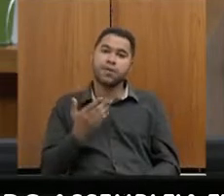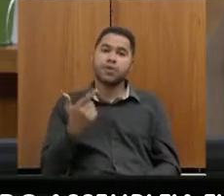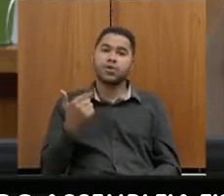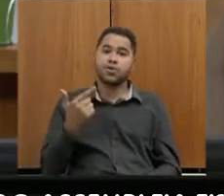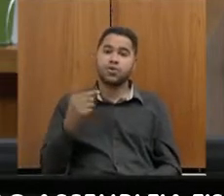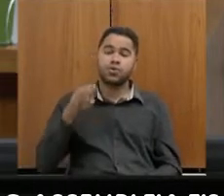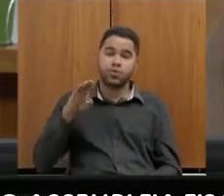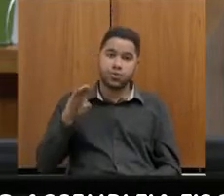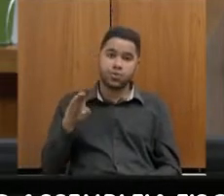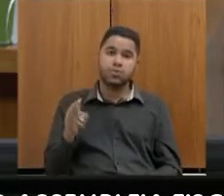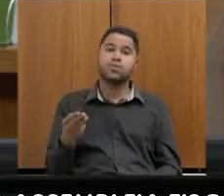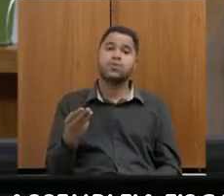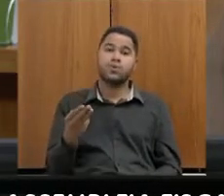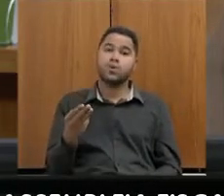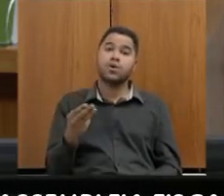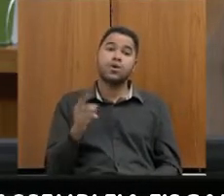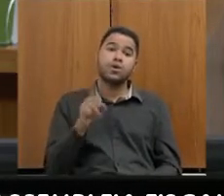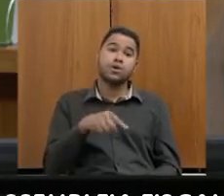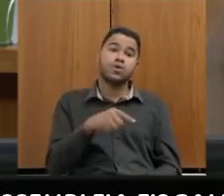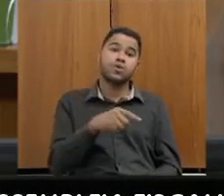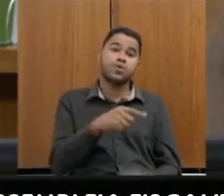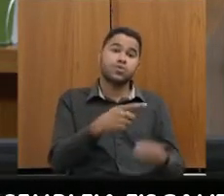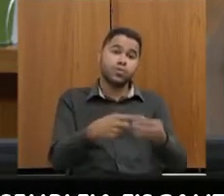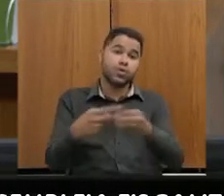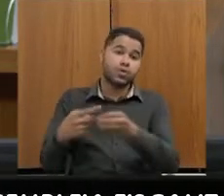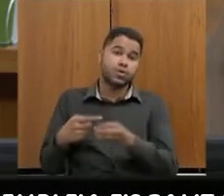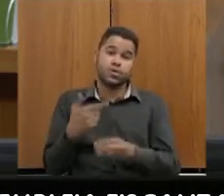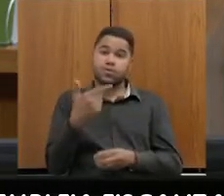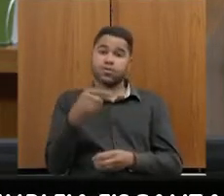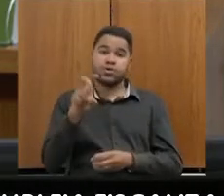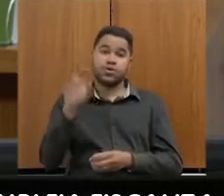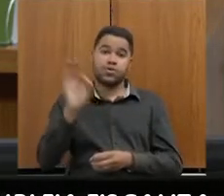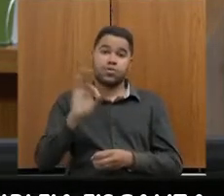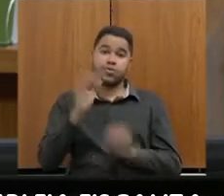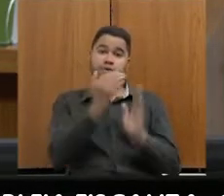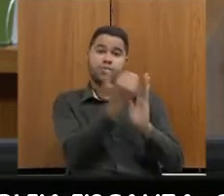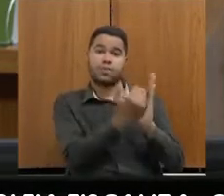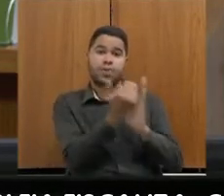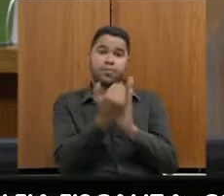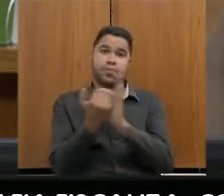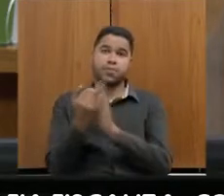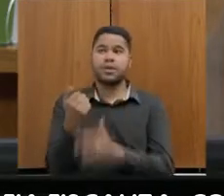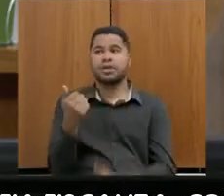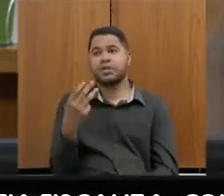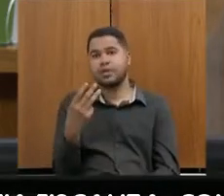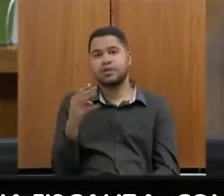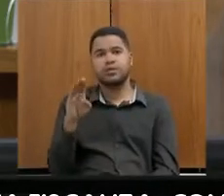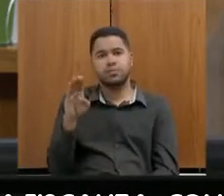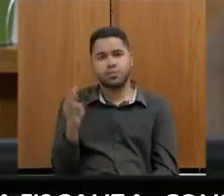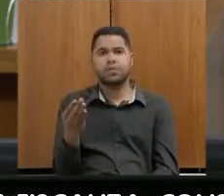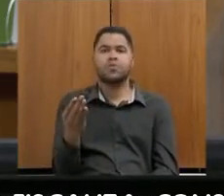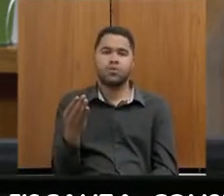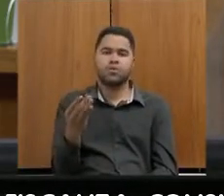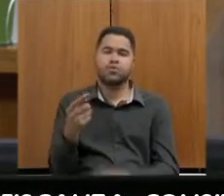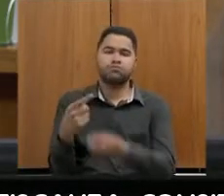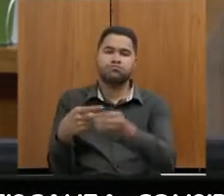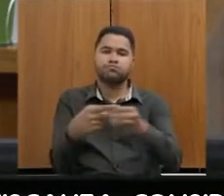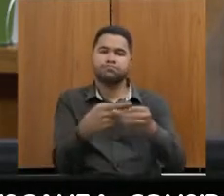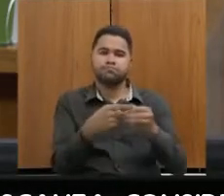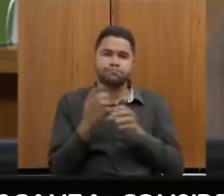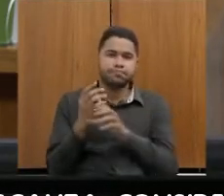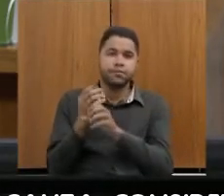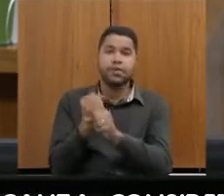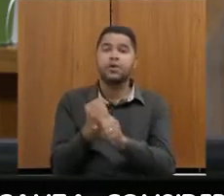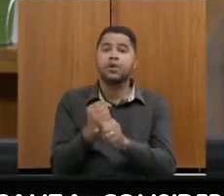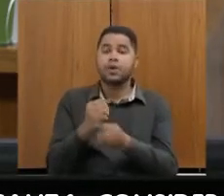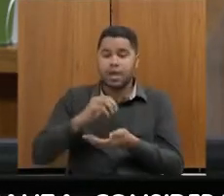municípios perdem 25% disso. Então, algo como 3 bilhões de reais a perda dos municípios. E por que não foi o